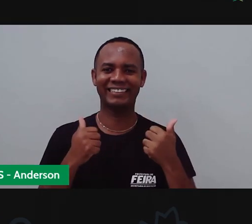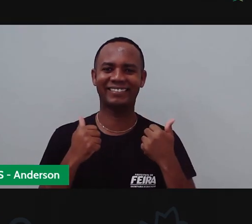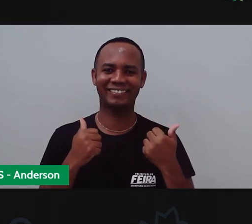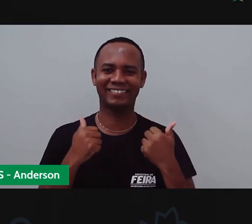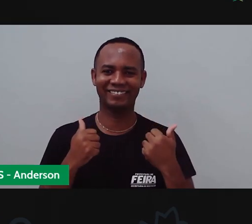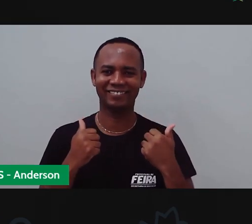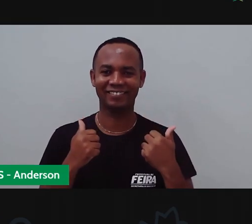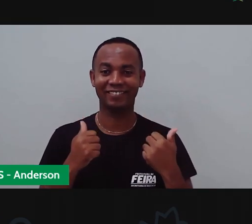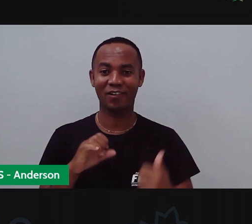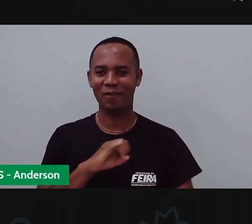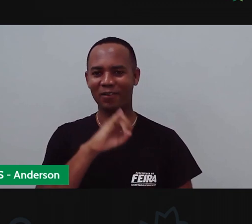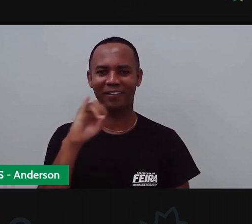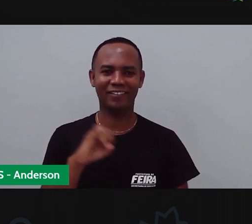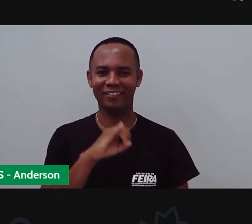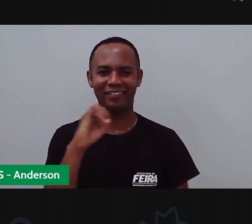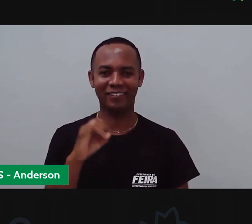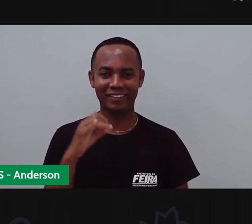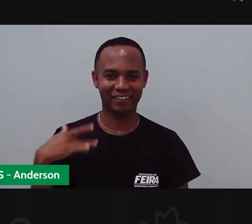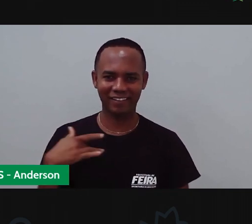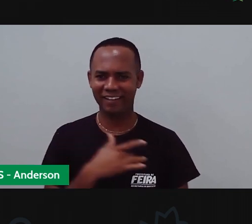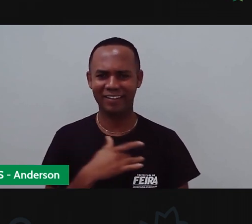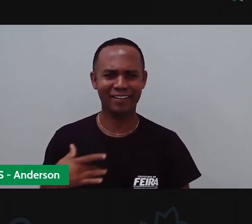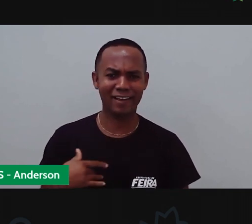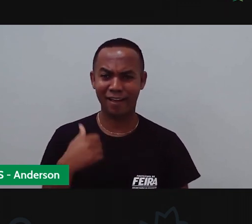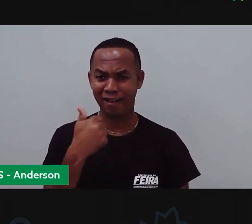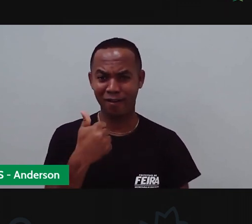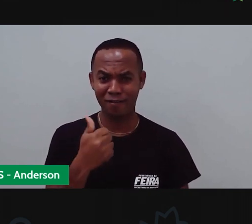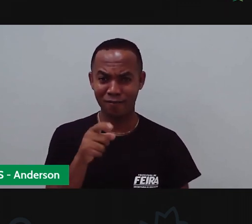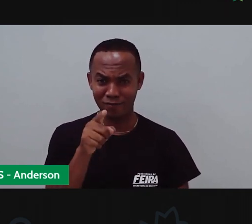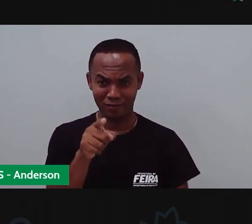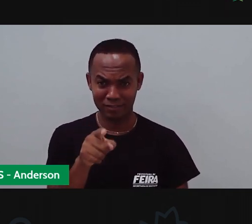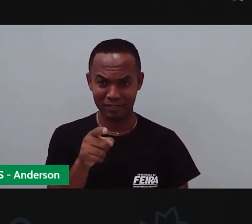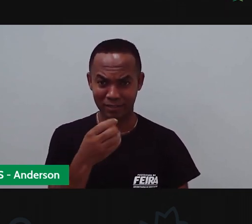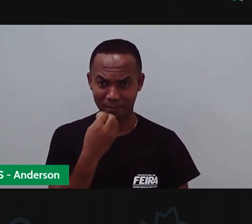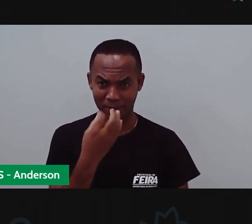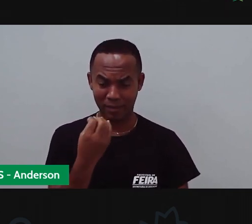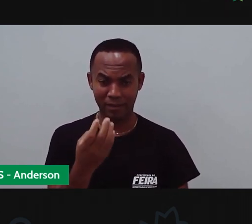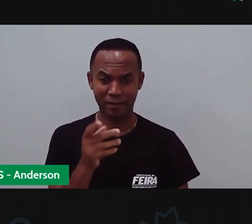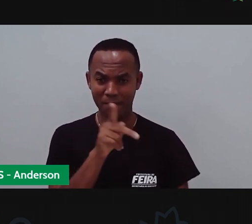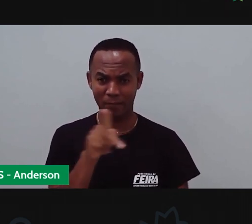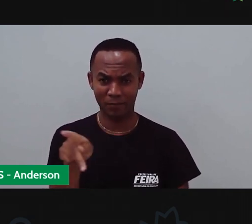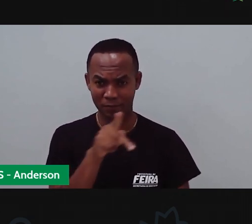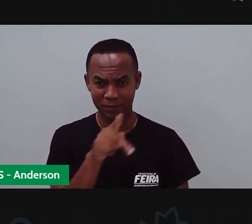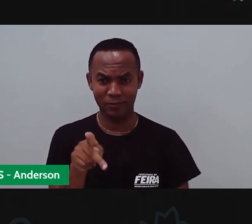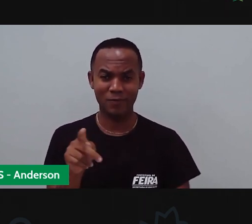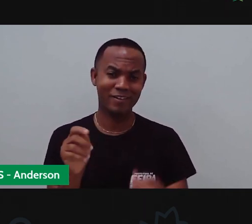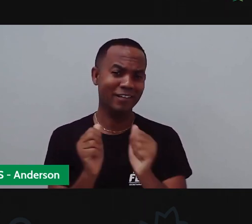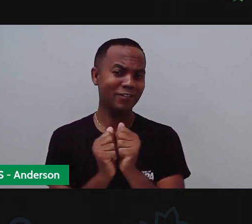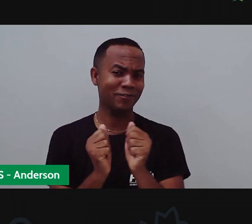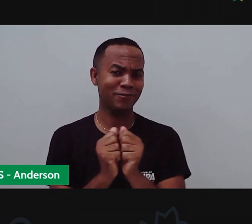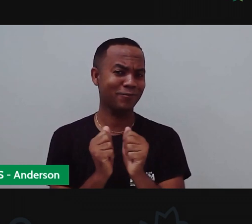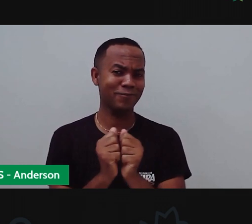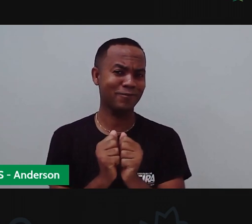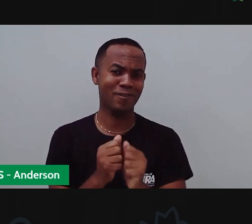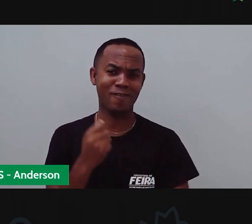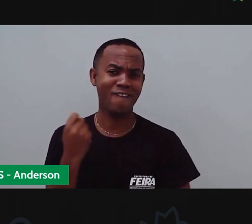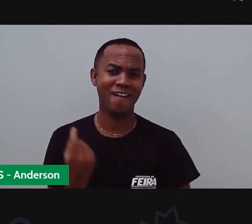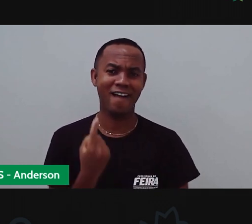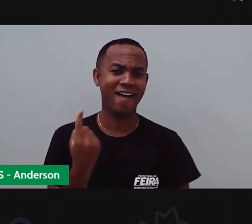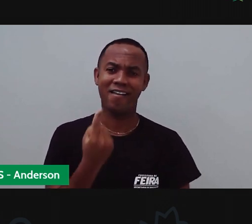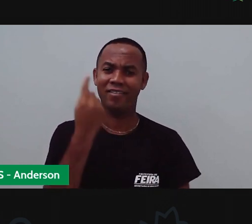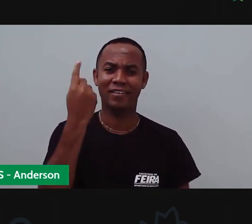Oi gente, tudo bem com vocês? Pro Maria Anderson aqui para mais uma